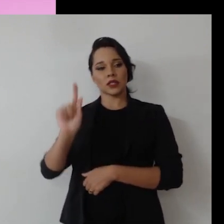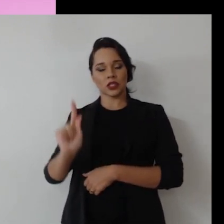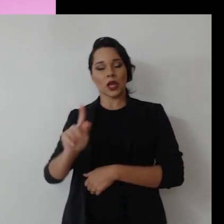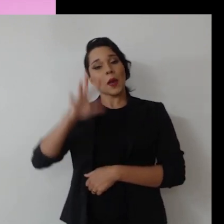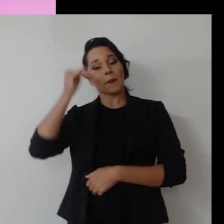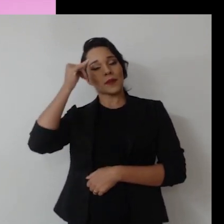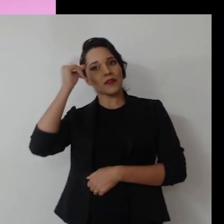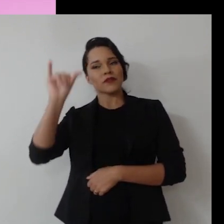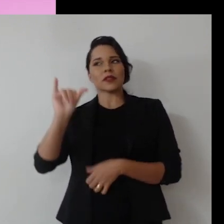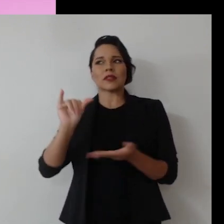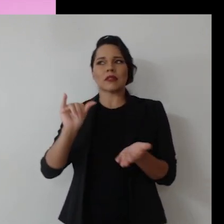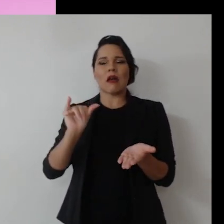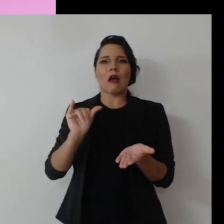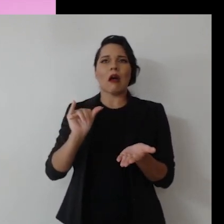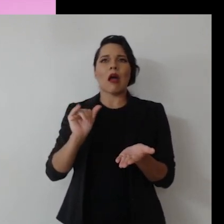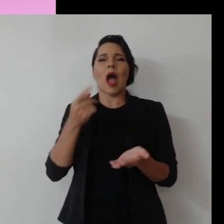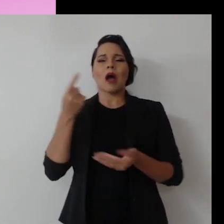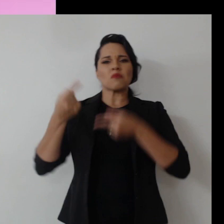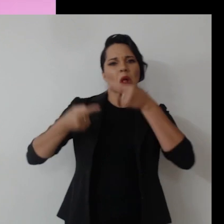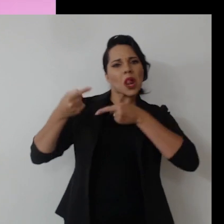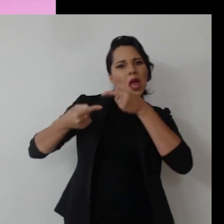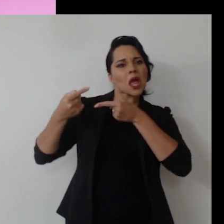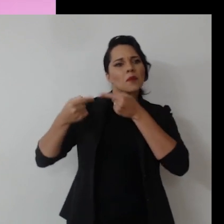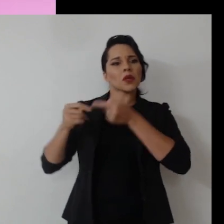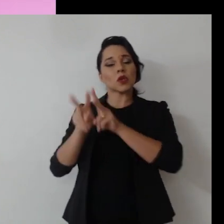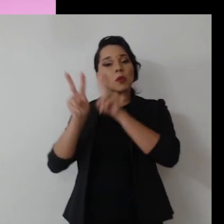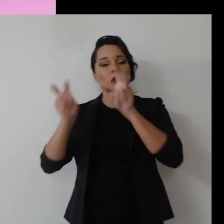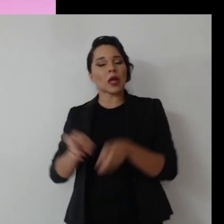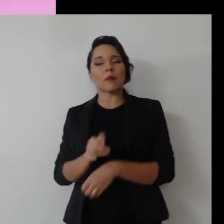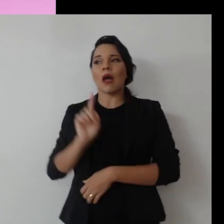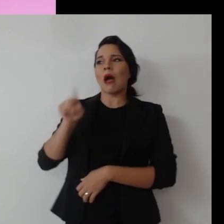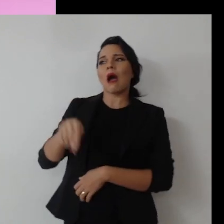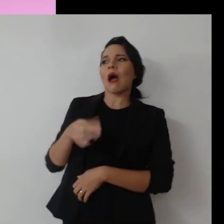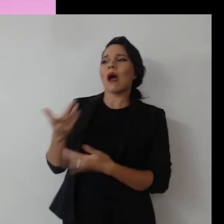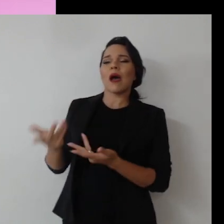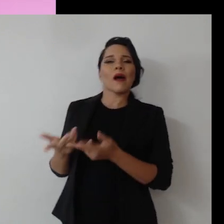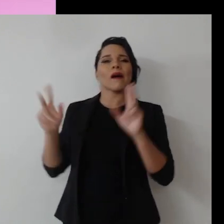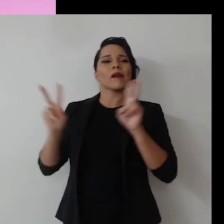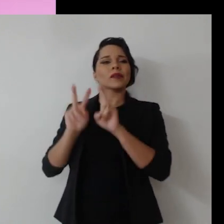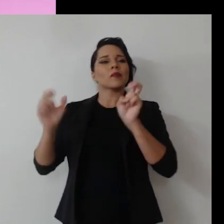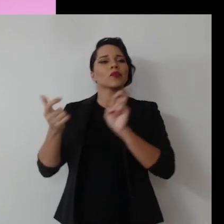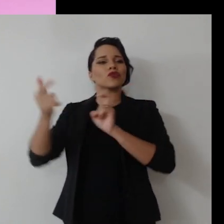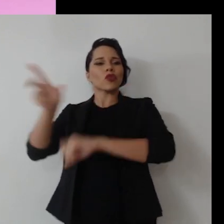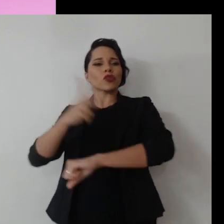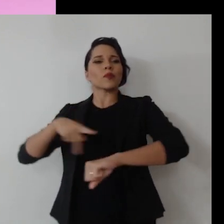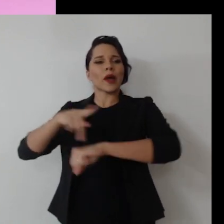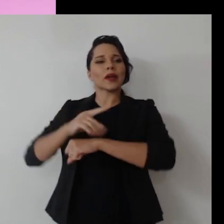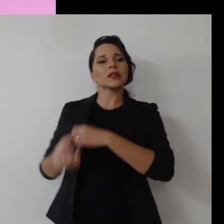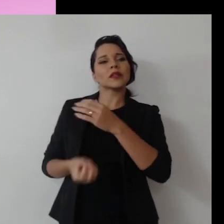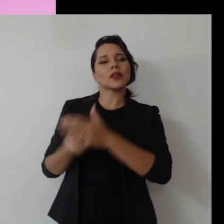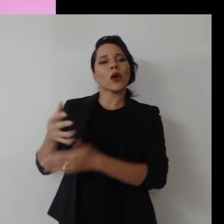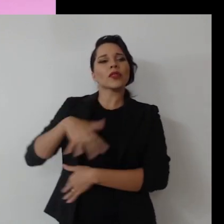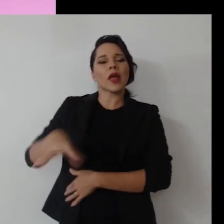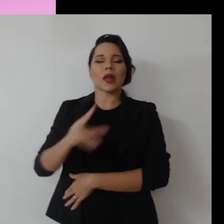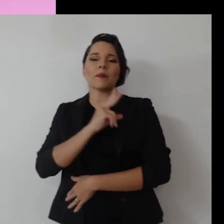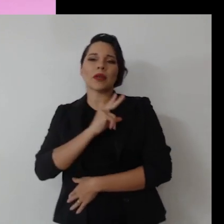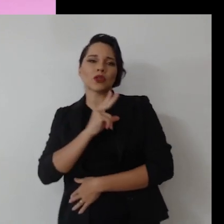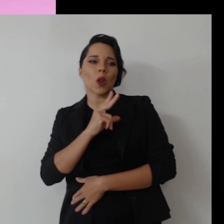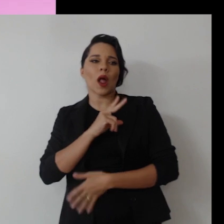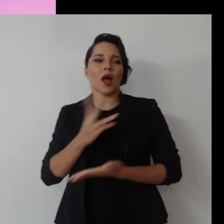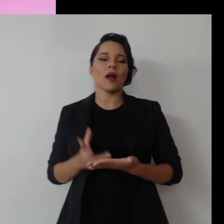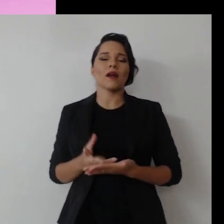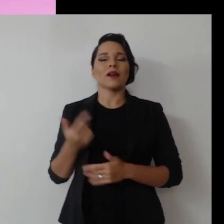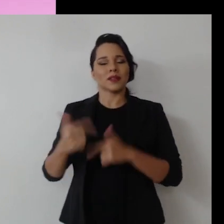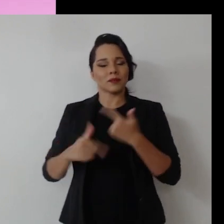evitar a questão também, existe muita polêmica em cima do termo, a questão de ser um termo estrangeiro, de ter nascido no setor privado.